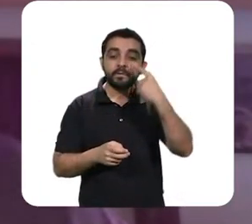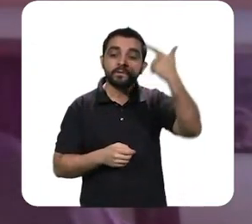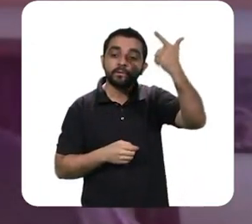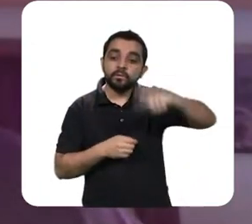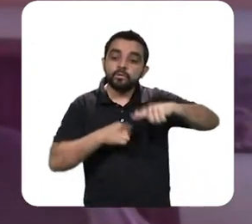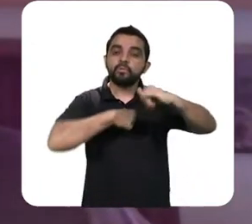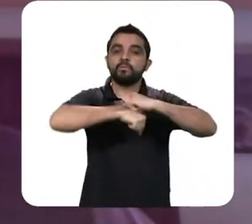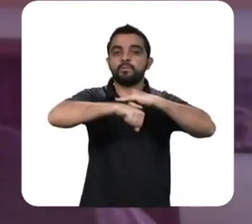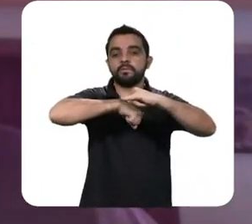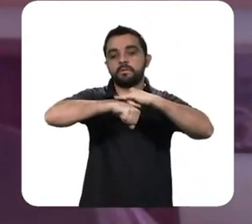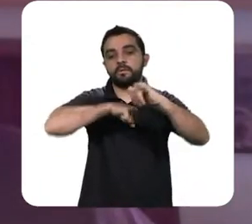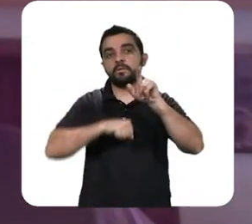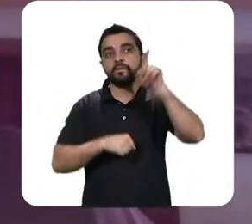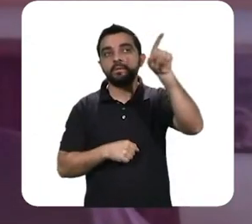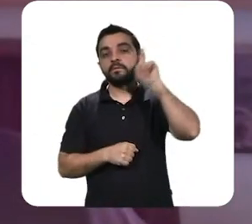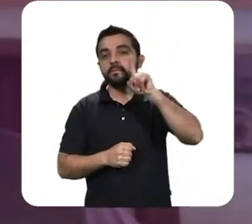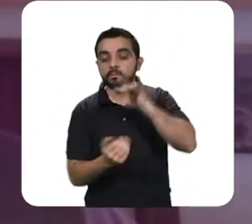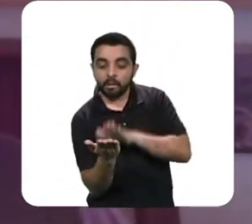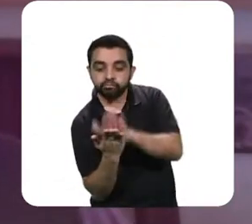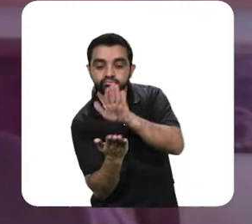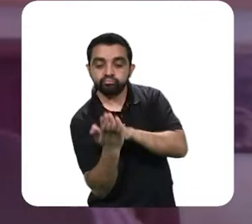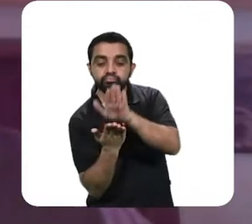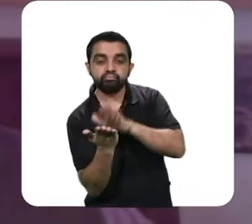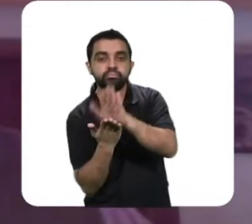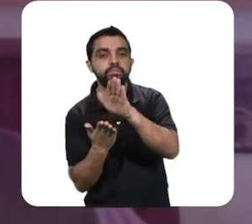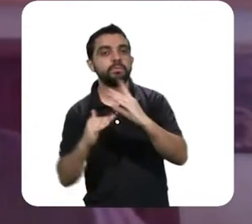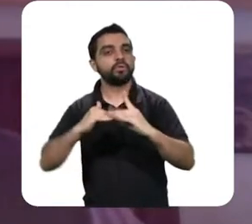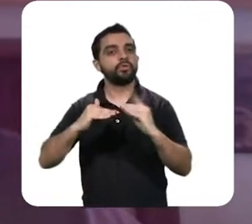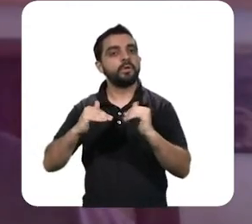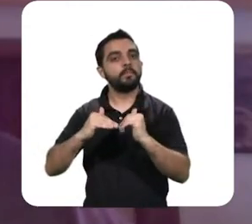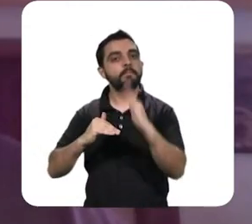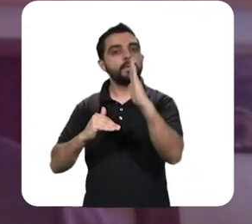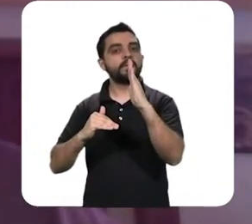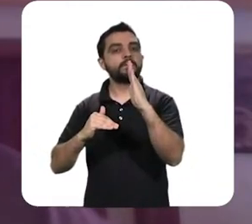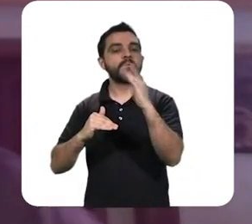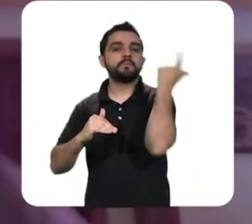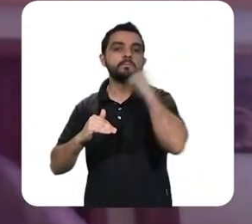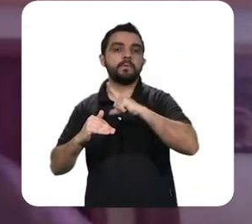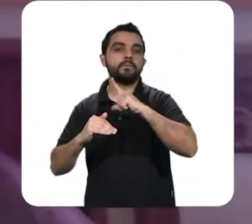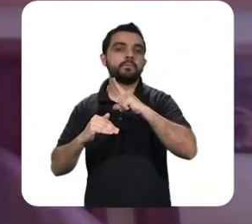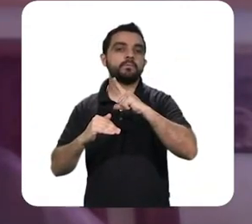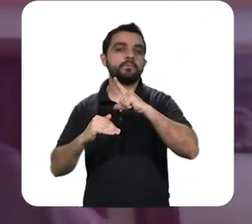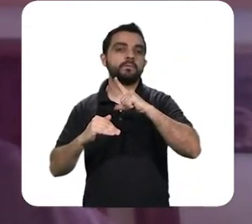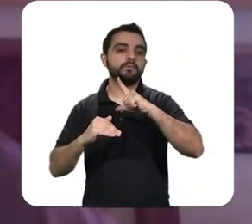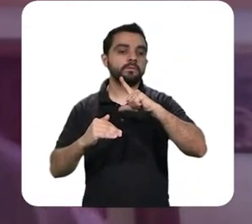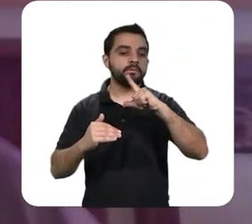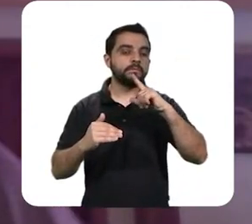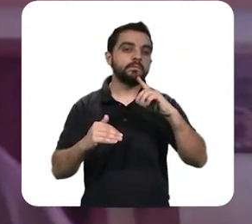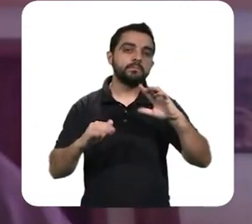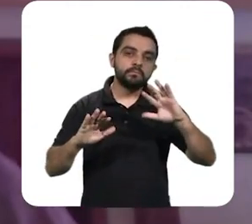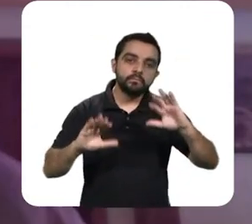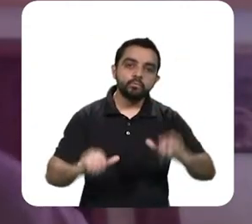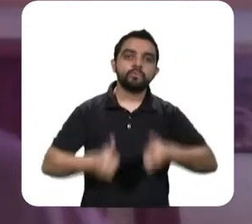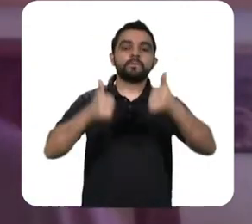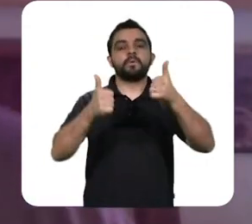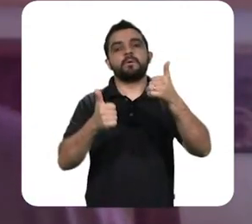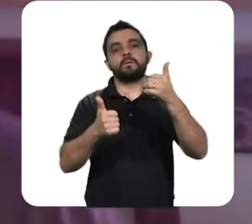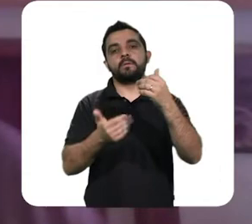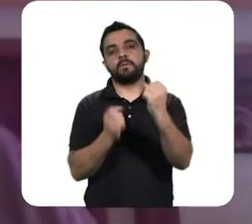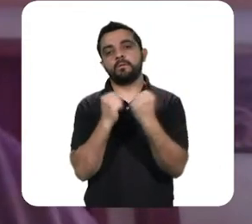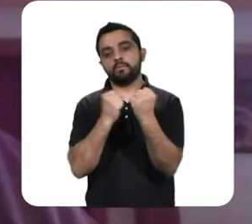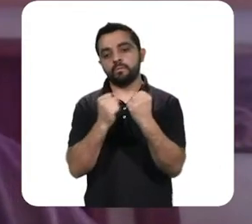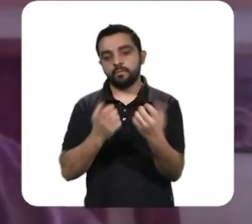dessa estratégia de imprimir papel moeda para superar a crise econômica na forma de um pacote de medidas que